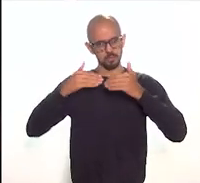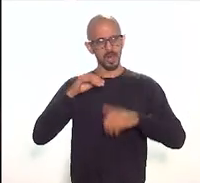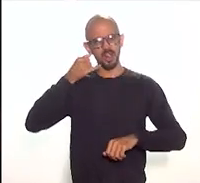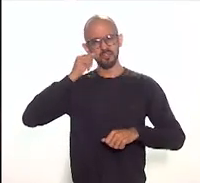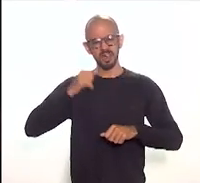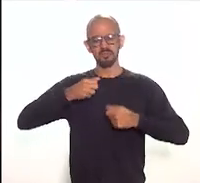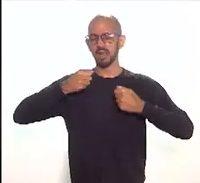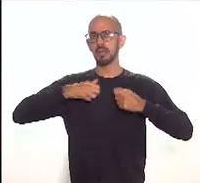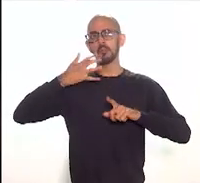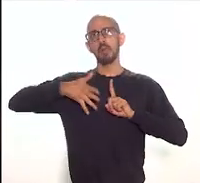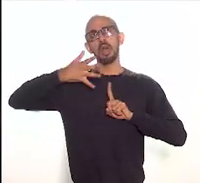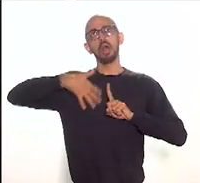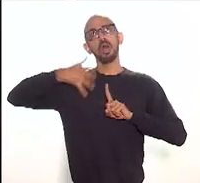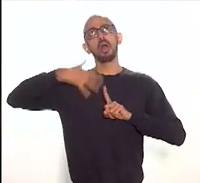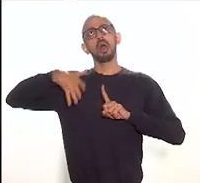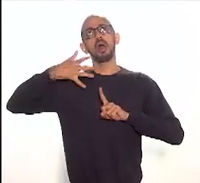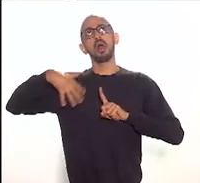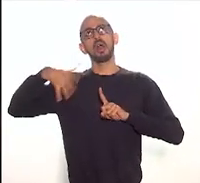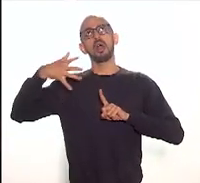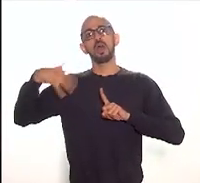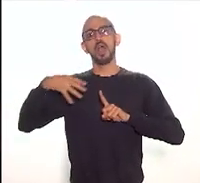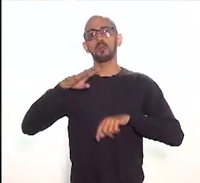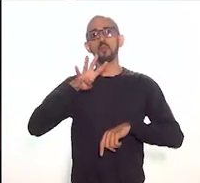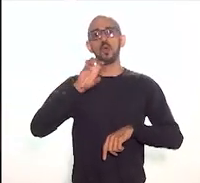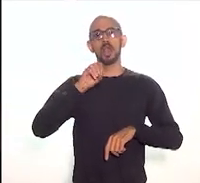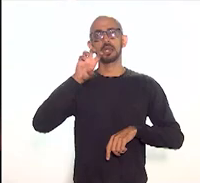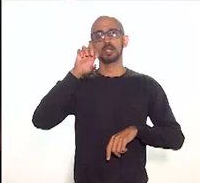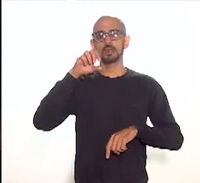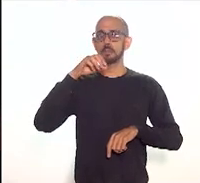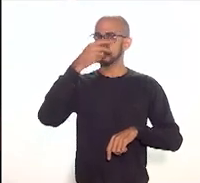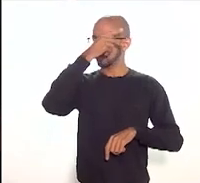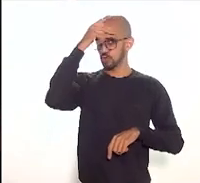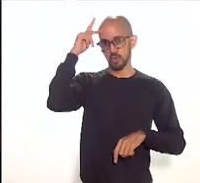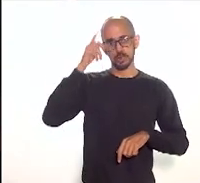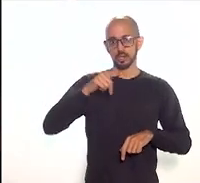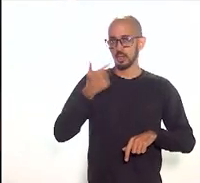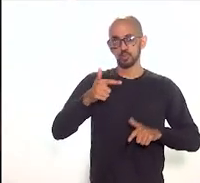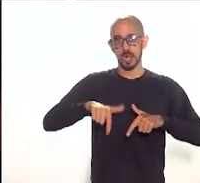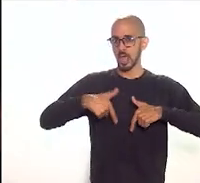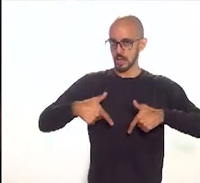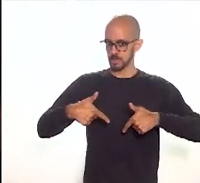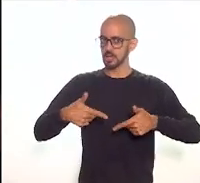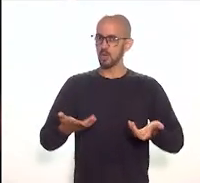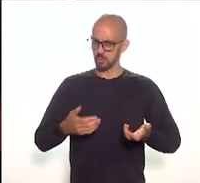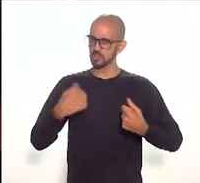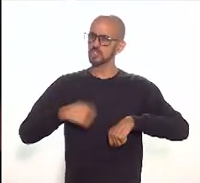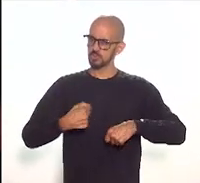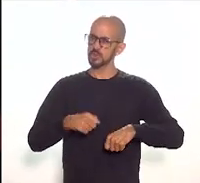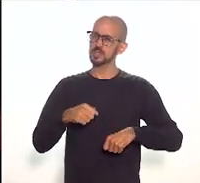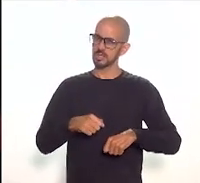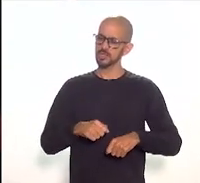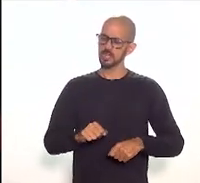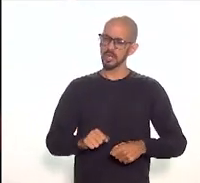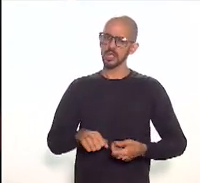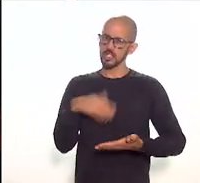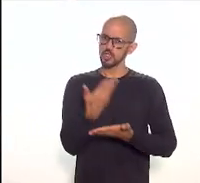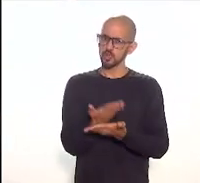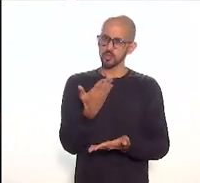em um grupo de 40 pessoas efetivando poucas ações precisamos olhar nos debruçar para esse